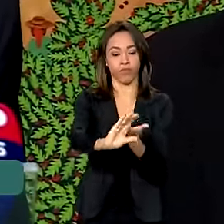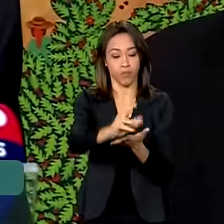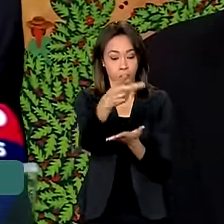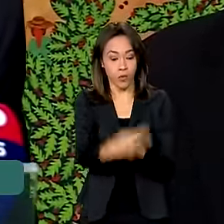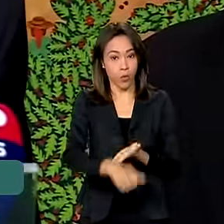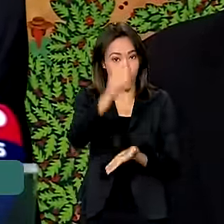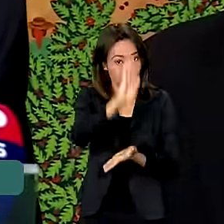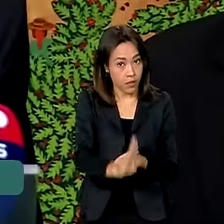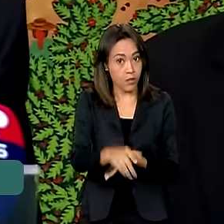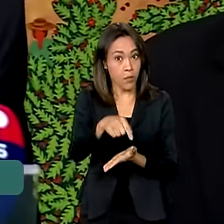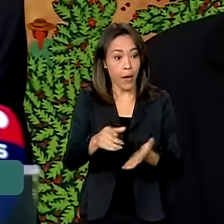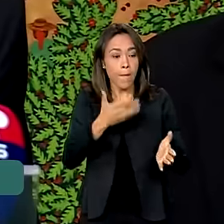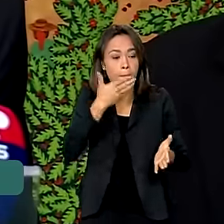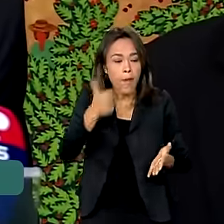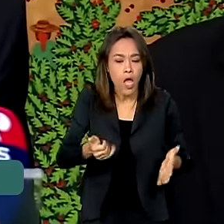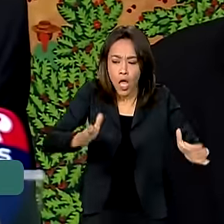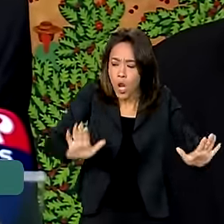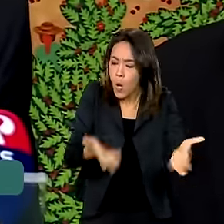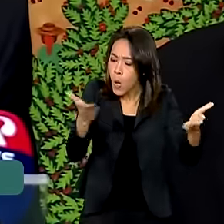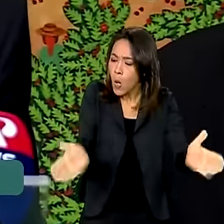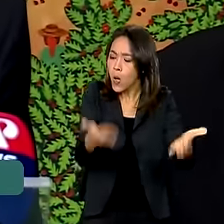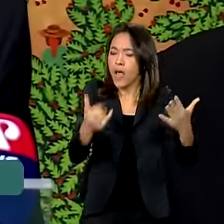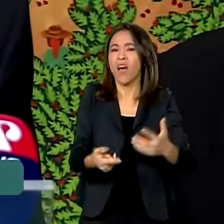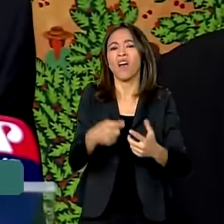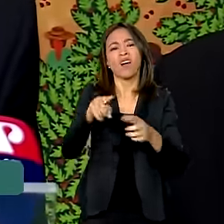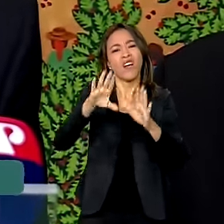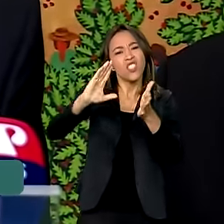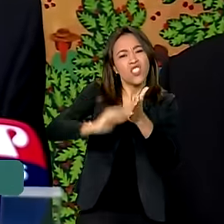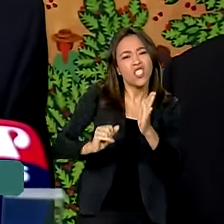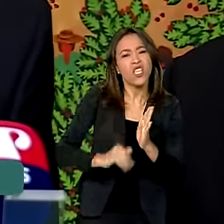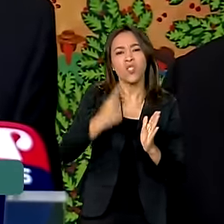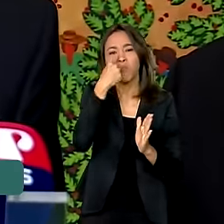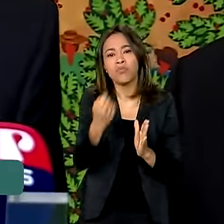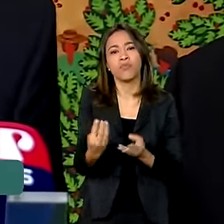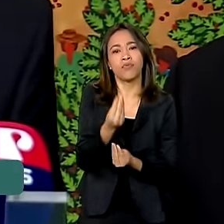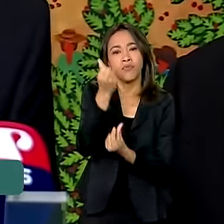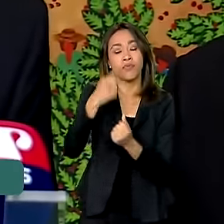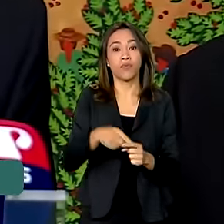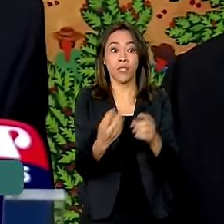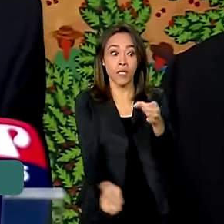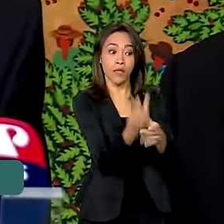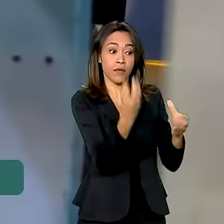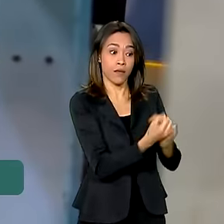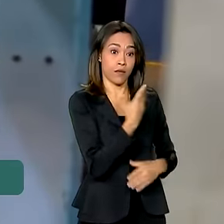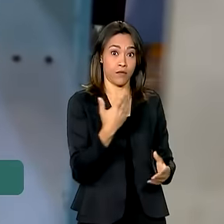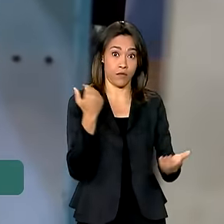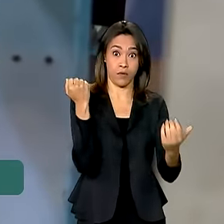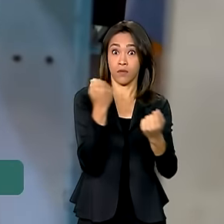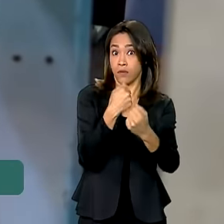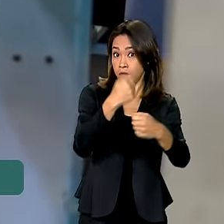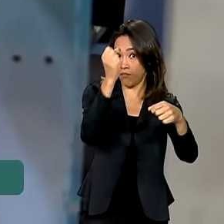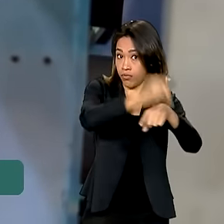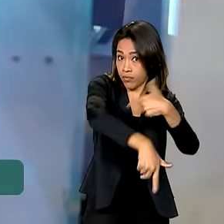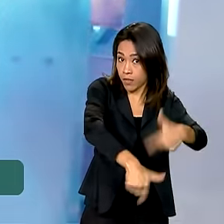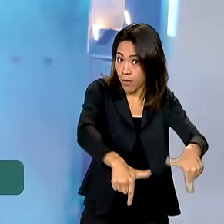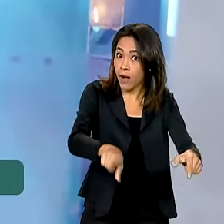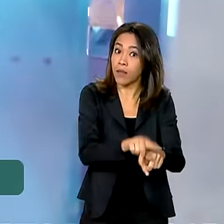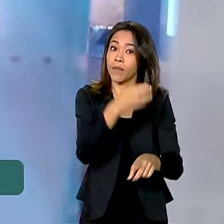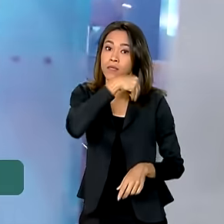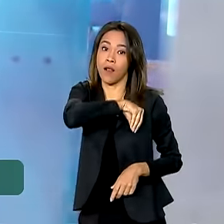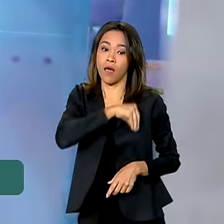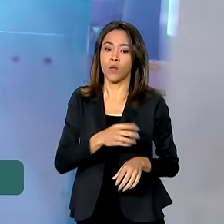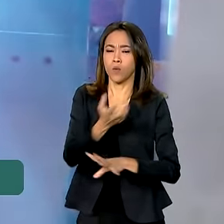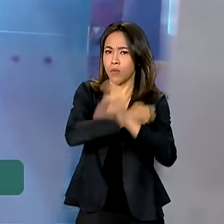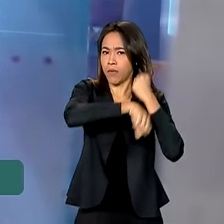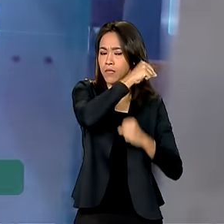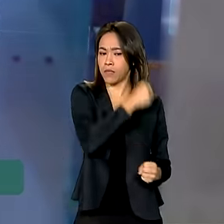competitividade, descarbonização, gerando emprego e gerando renda. Ano passado, o país produziu